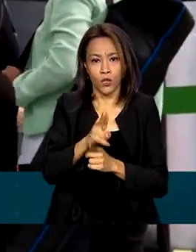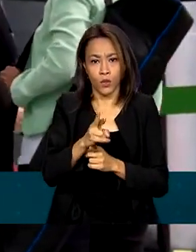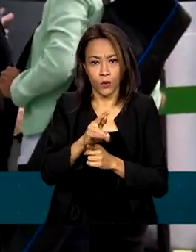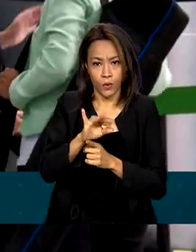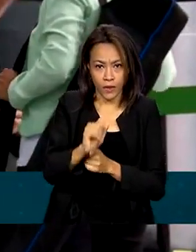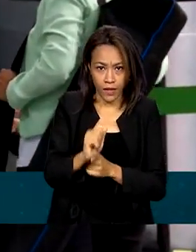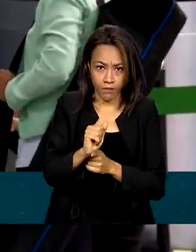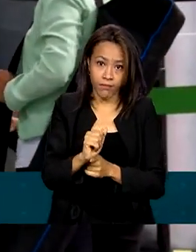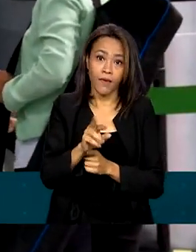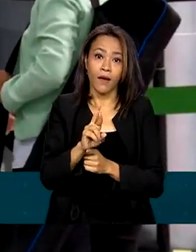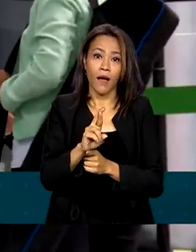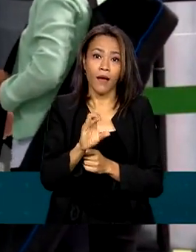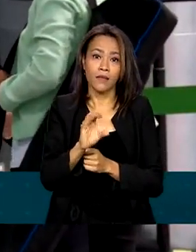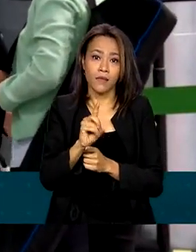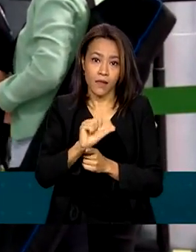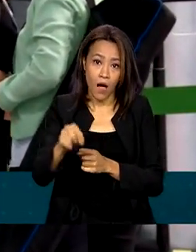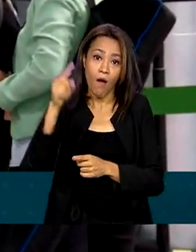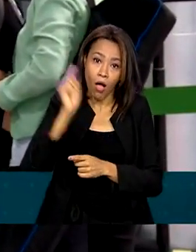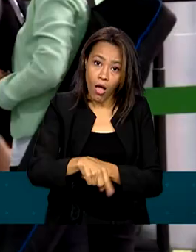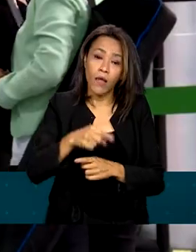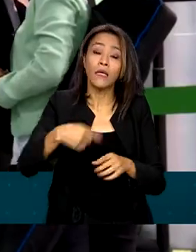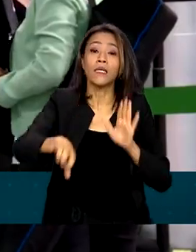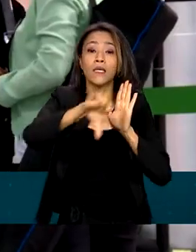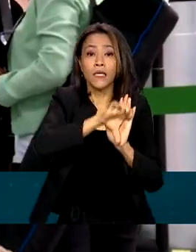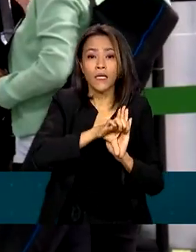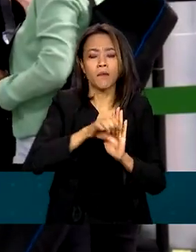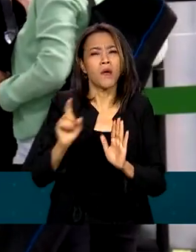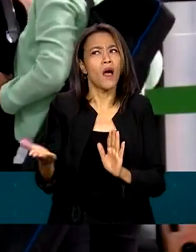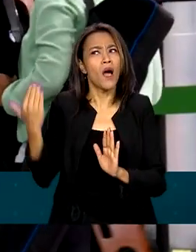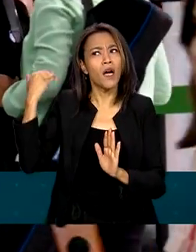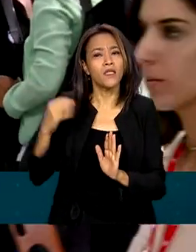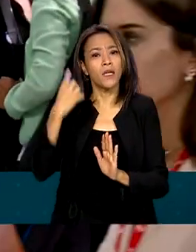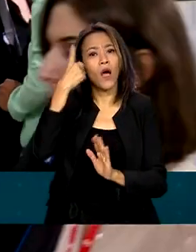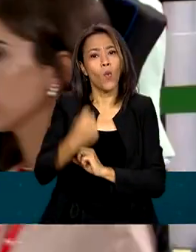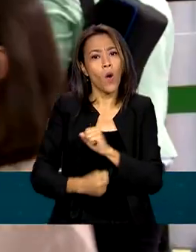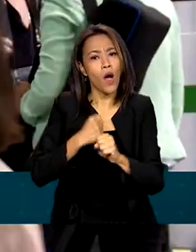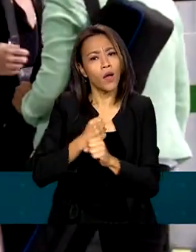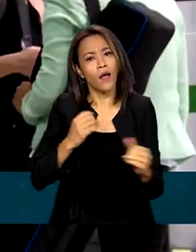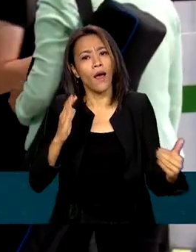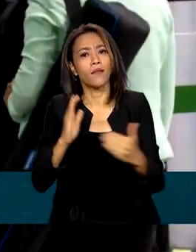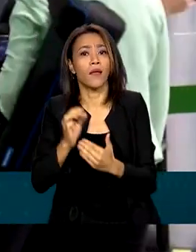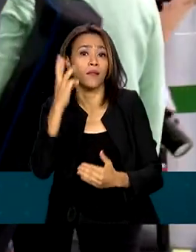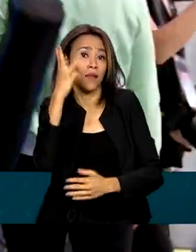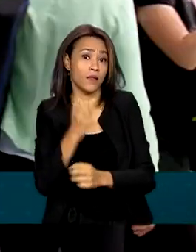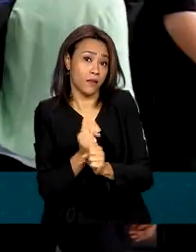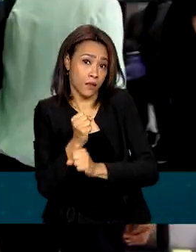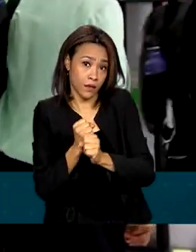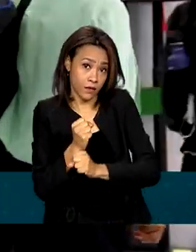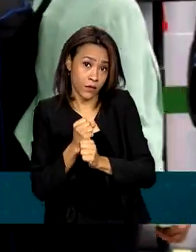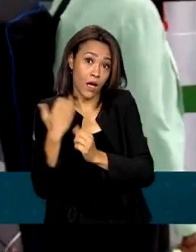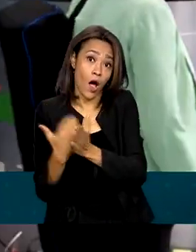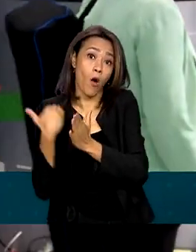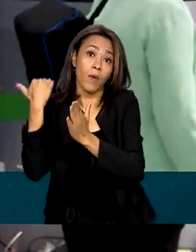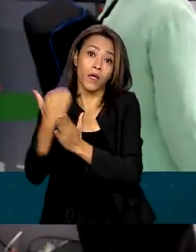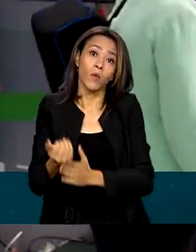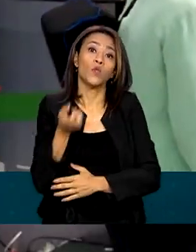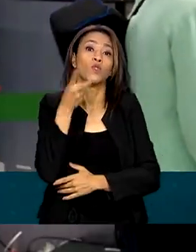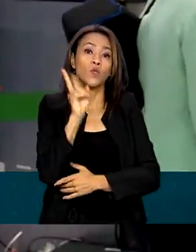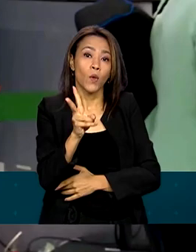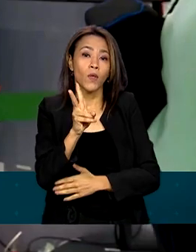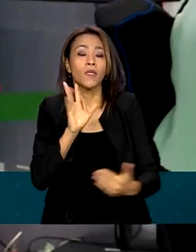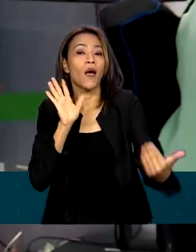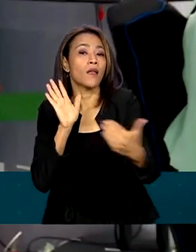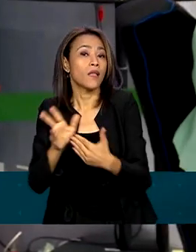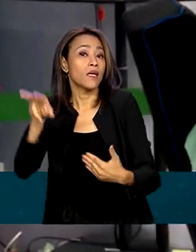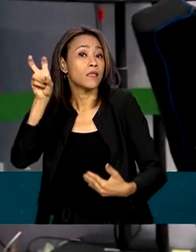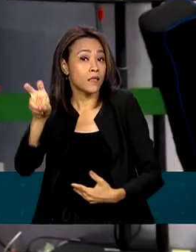Essa alteração aumenta a pena mínima, antes prevista de um ano a três anos para a pena de recusão, de dois a cinco anos,